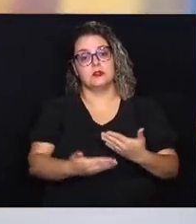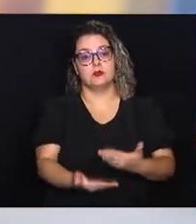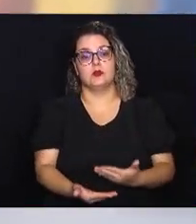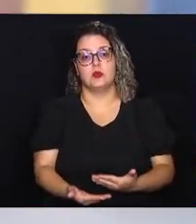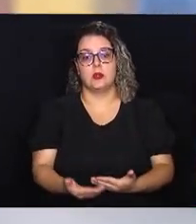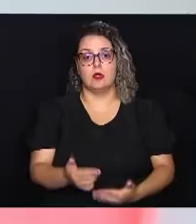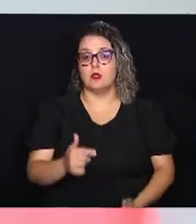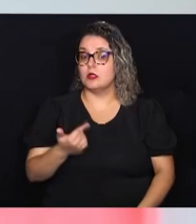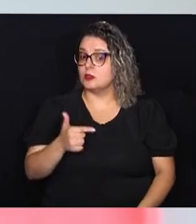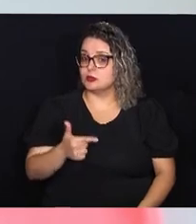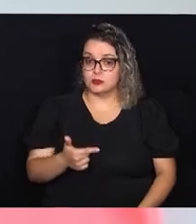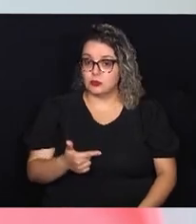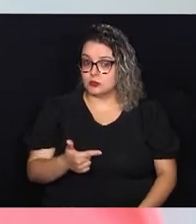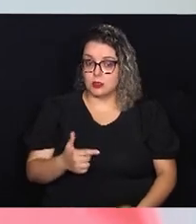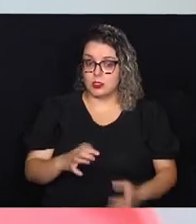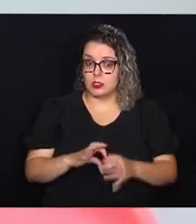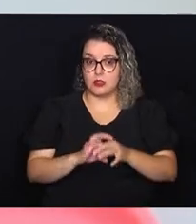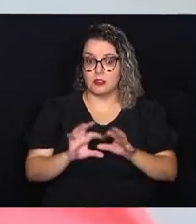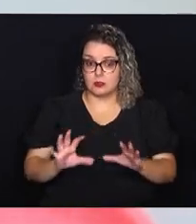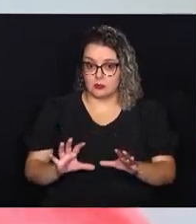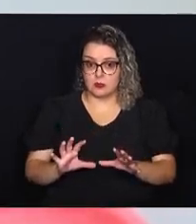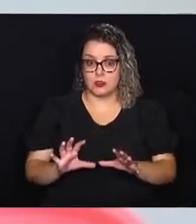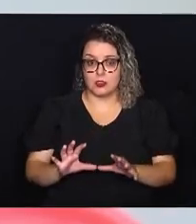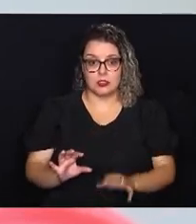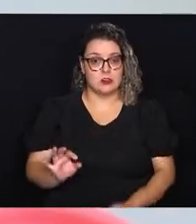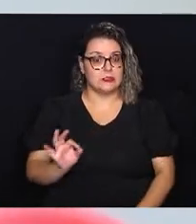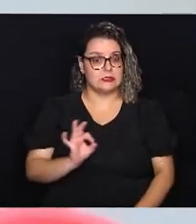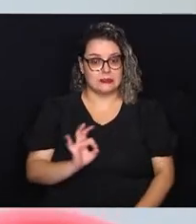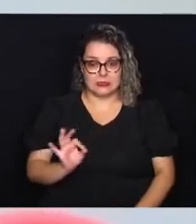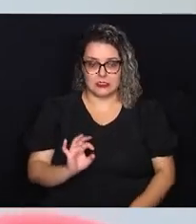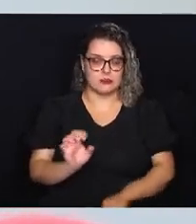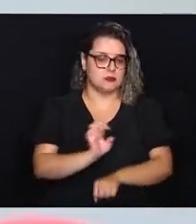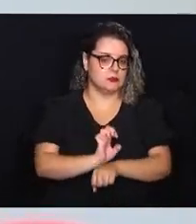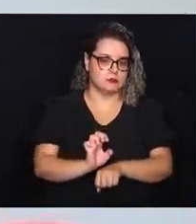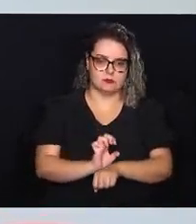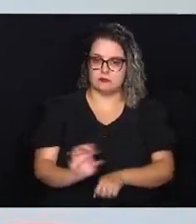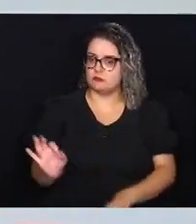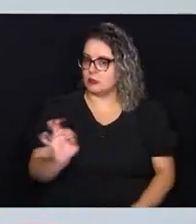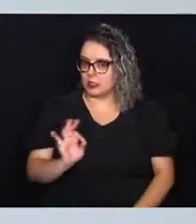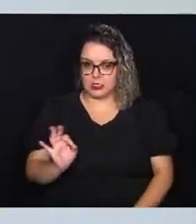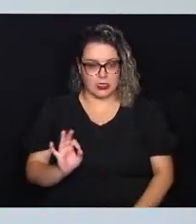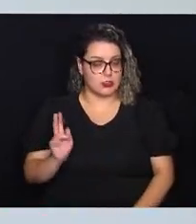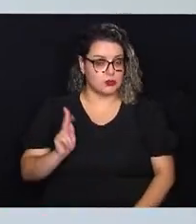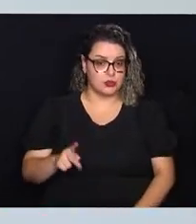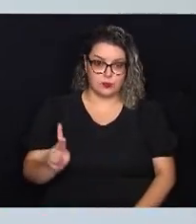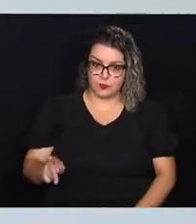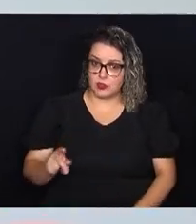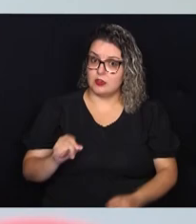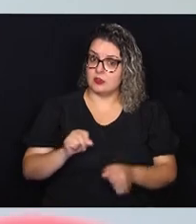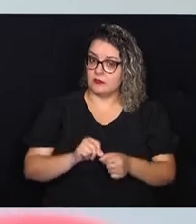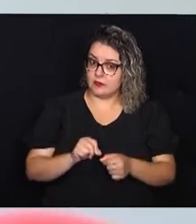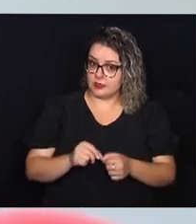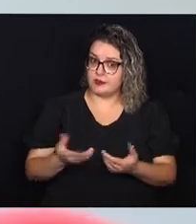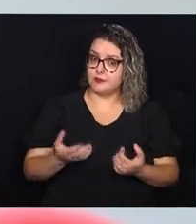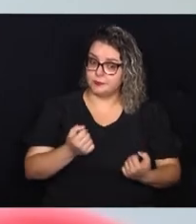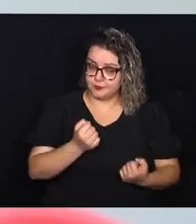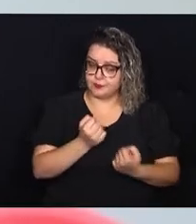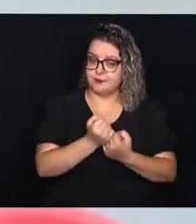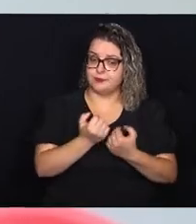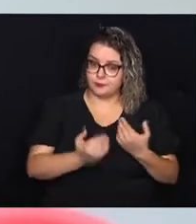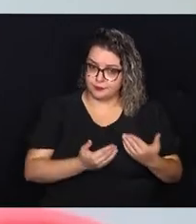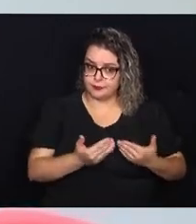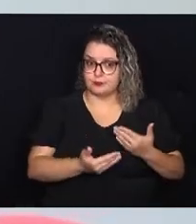processo, não contam com a disponibilidade nem de estagiário e nem de professor para realizar